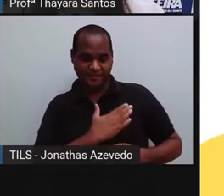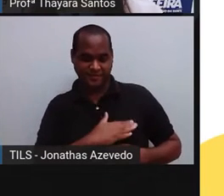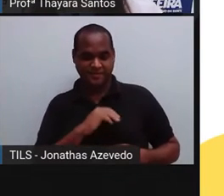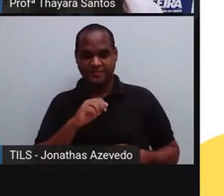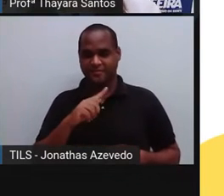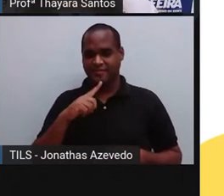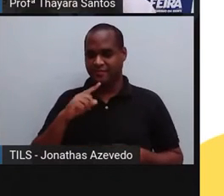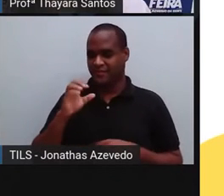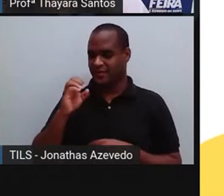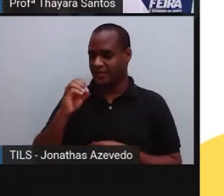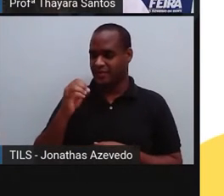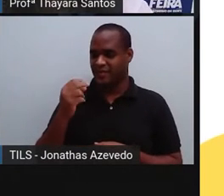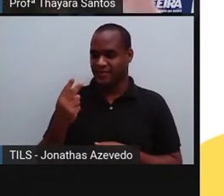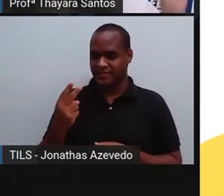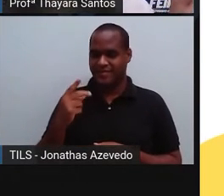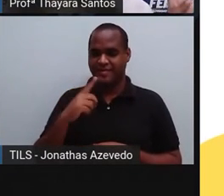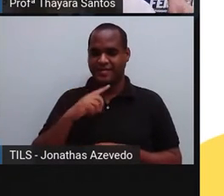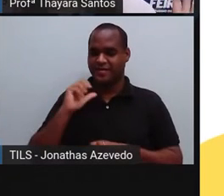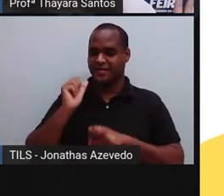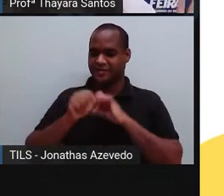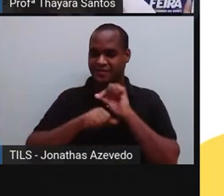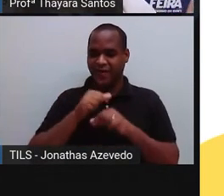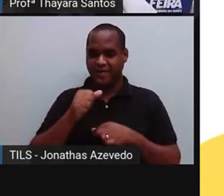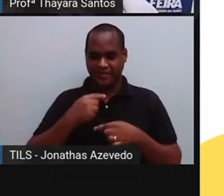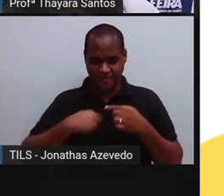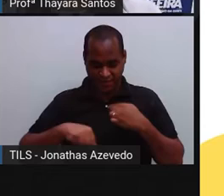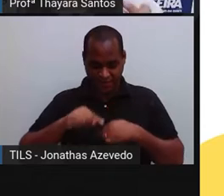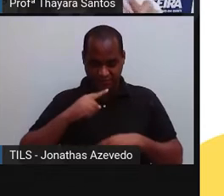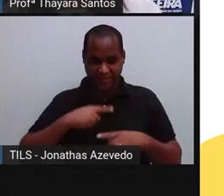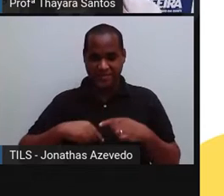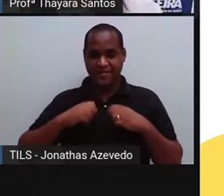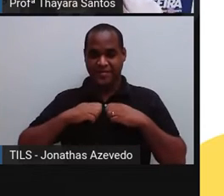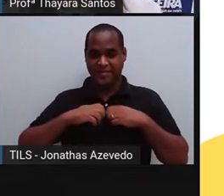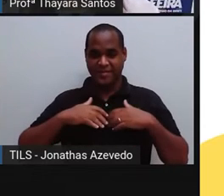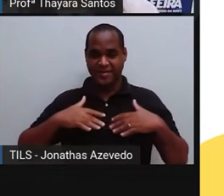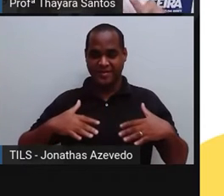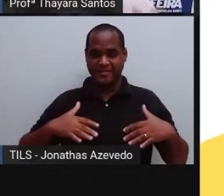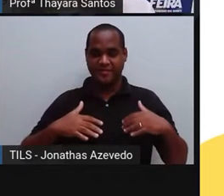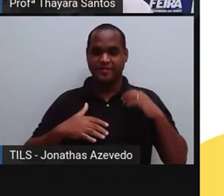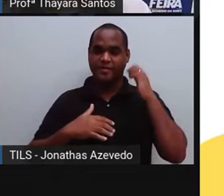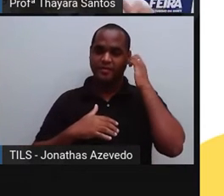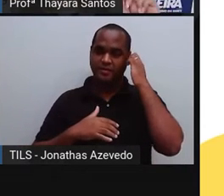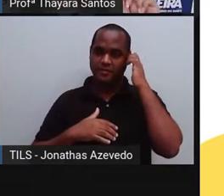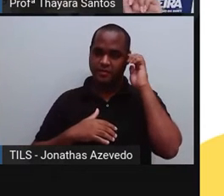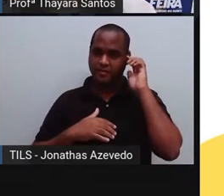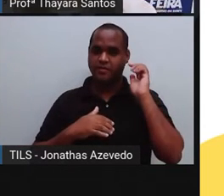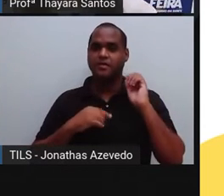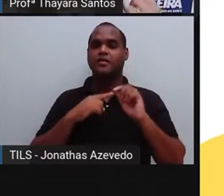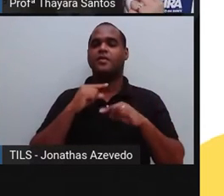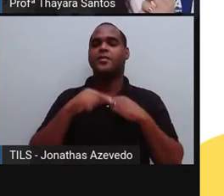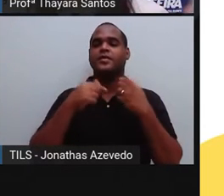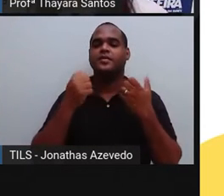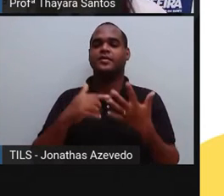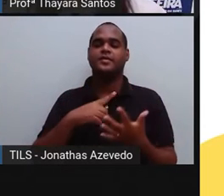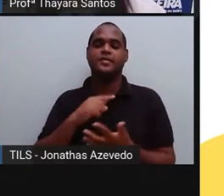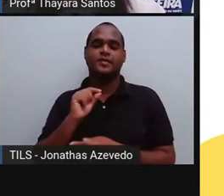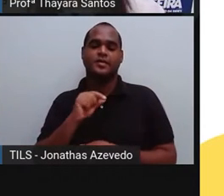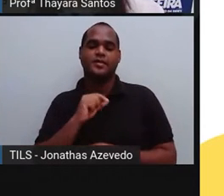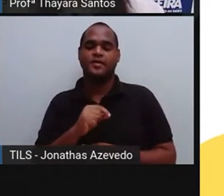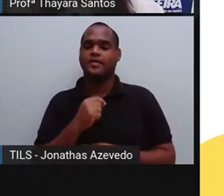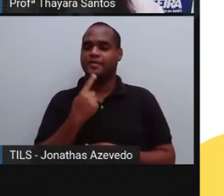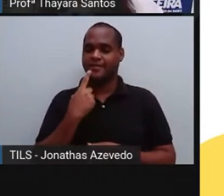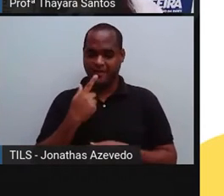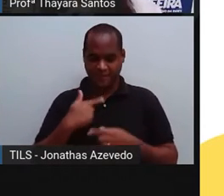rico em gás oxigênio, e é transportado para o restante do corpo. Depois, esse sangue retorna para o coração pela veia,